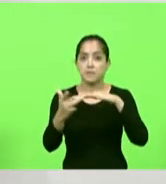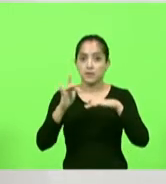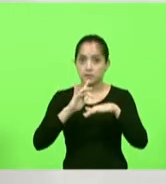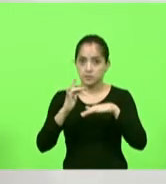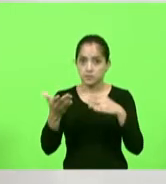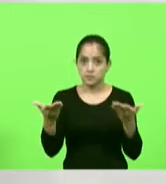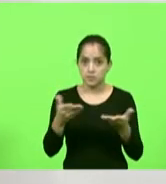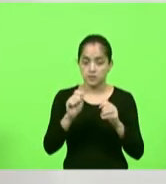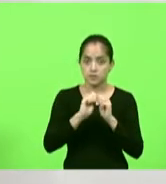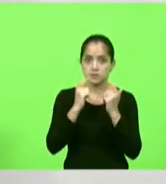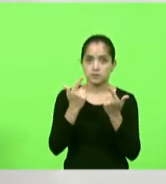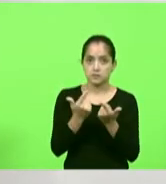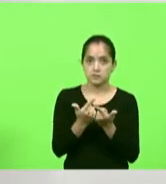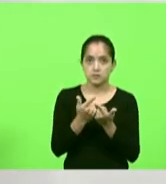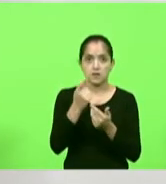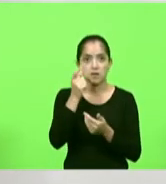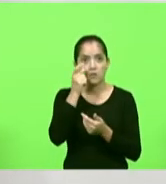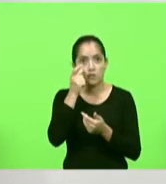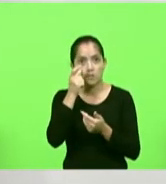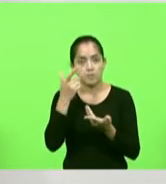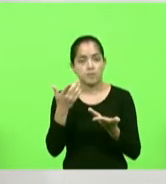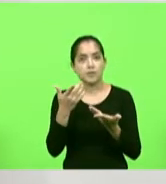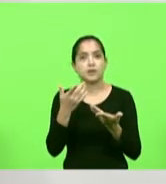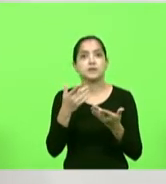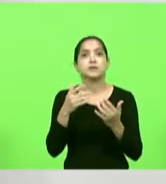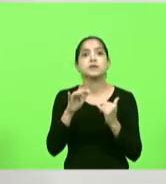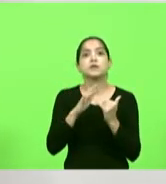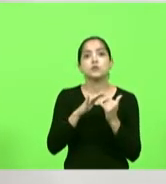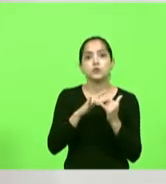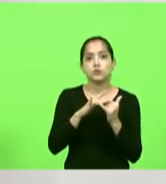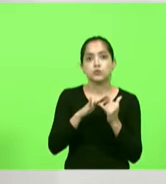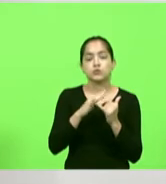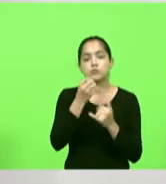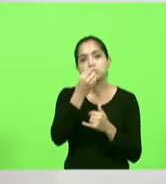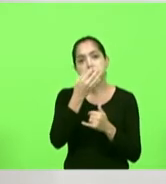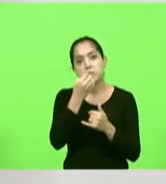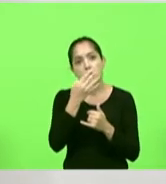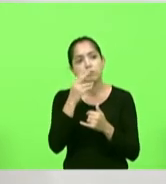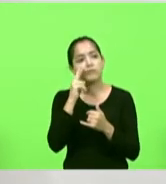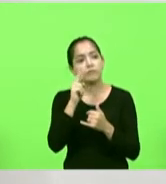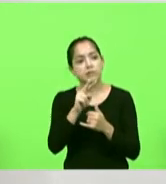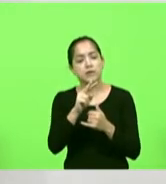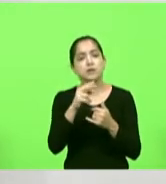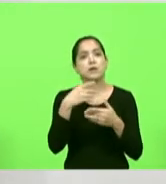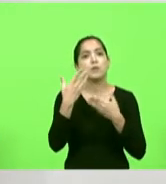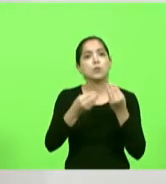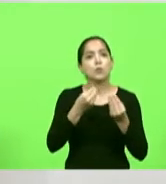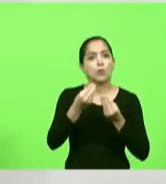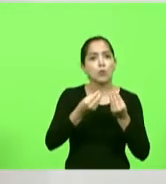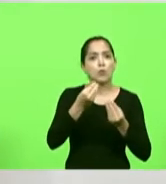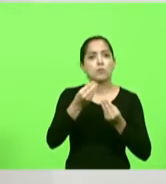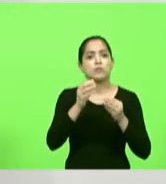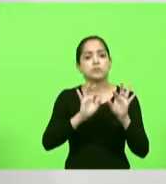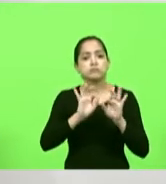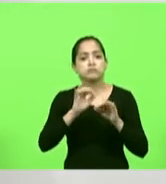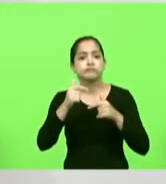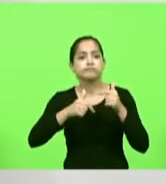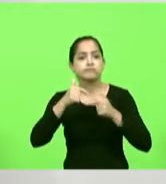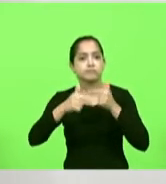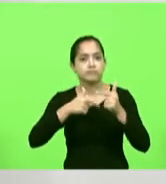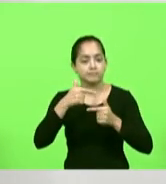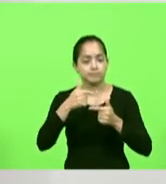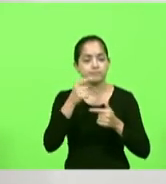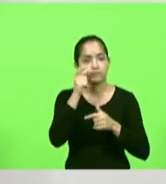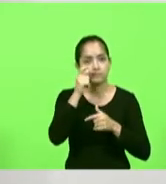sociais da lesc aqui acompanha o canal do youtube é sempre bom saber o que o senhor deputado anda fazendo e falando isso é bom então acompanha o